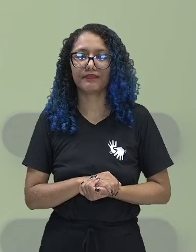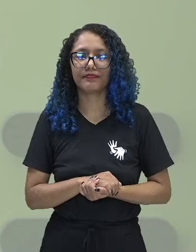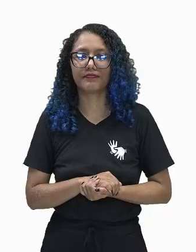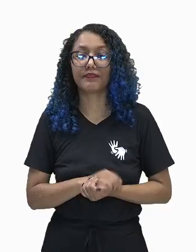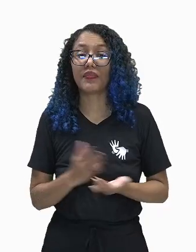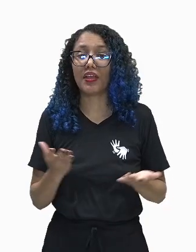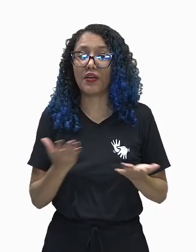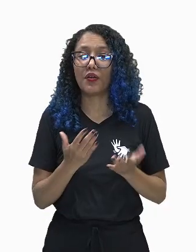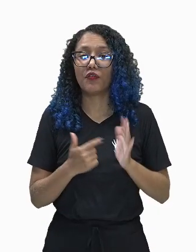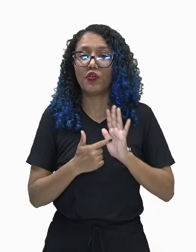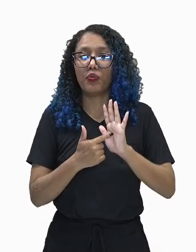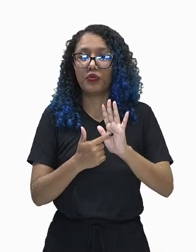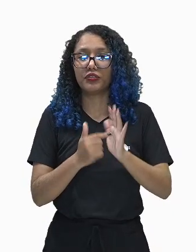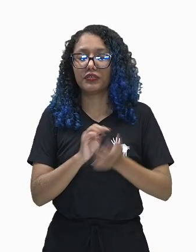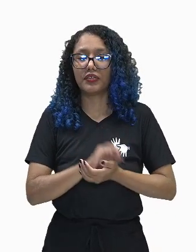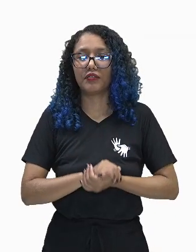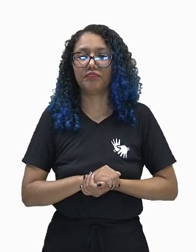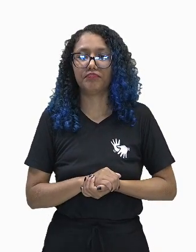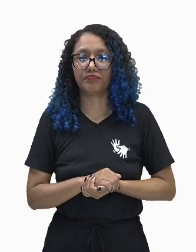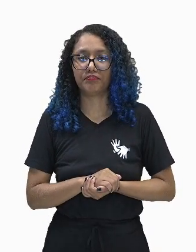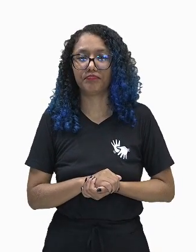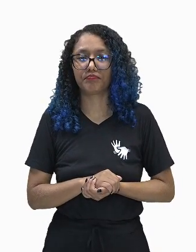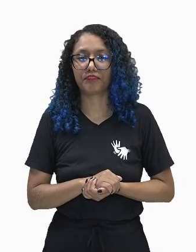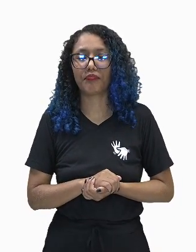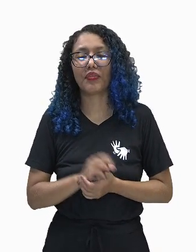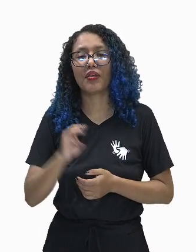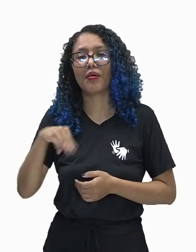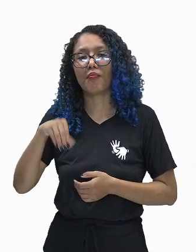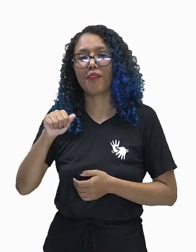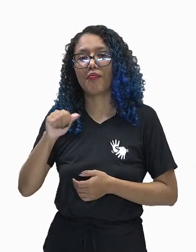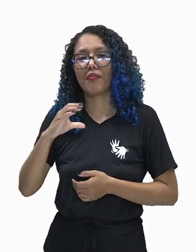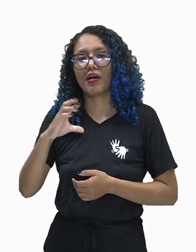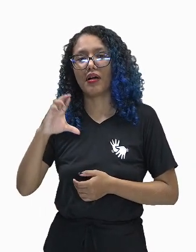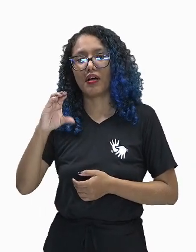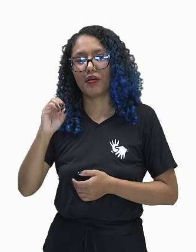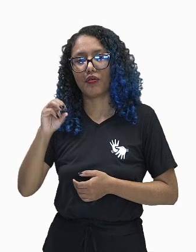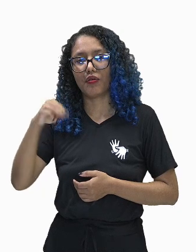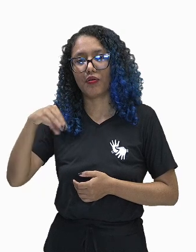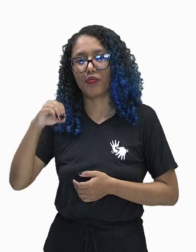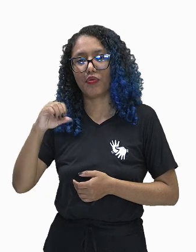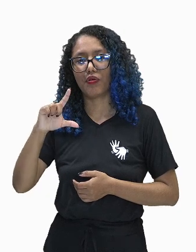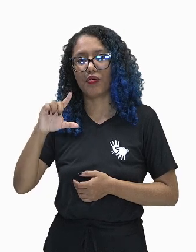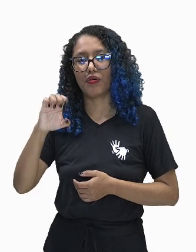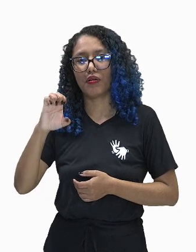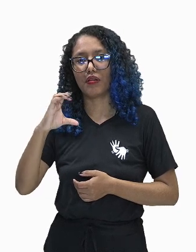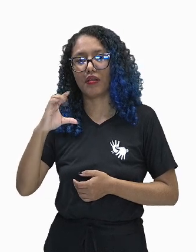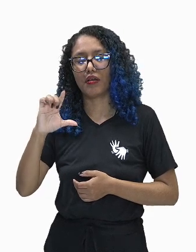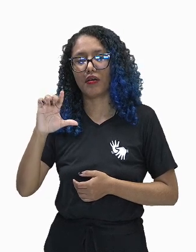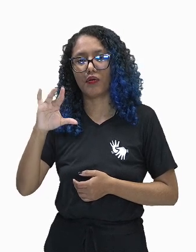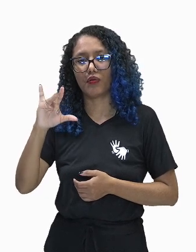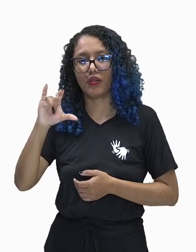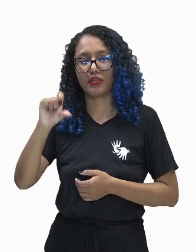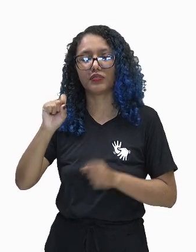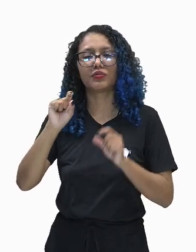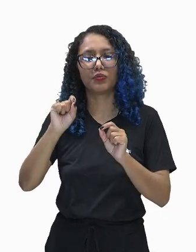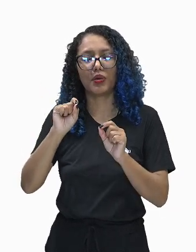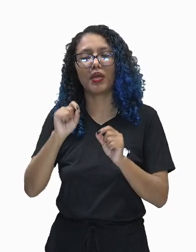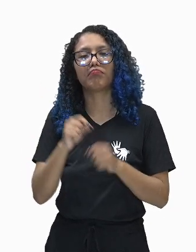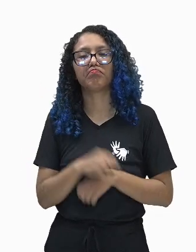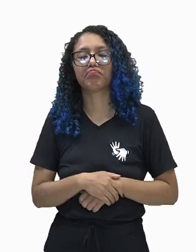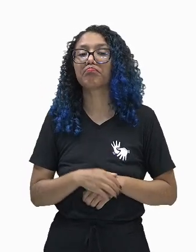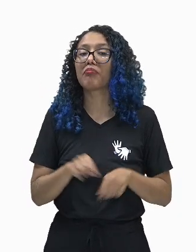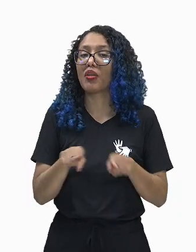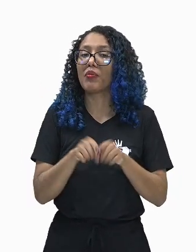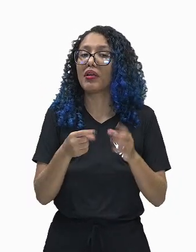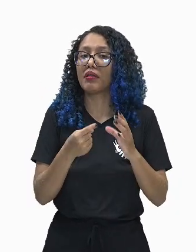trago para vocês os componentes chamados macromoléculas. Componentes da vida, componentes que fazem parte da composição